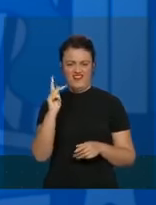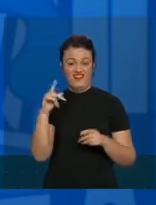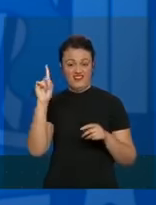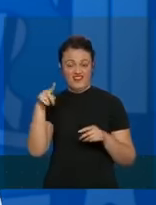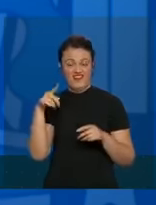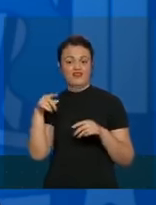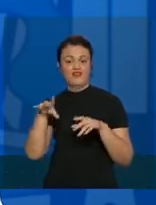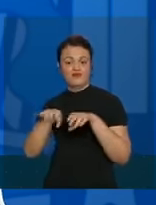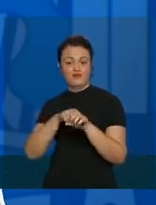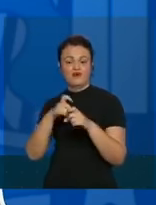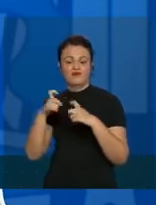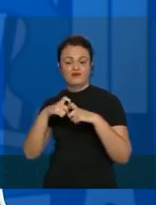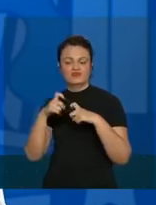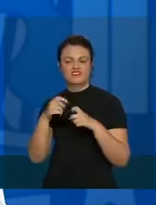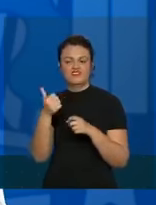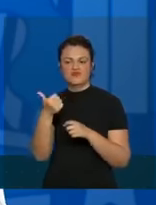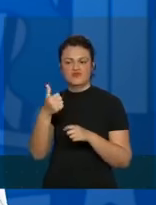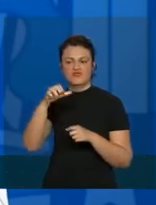57,